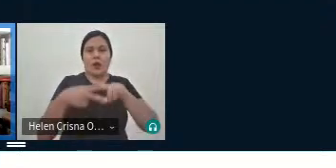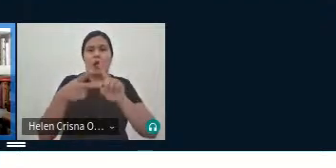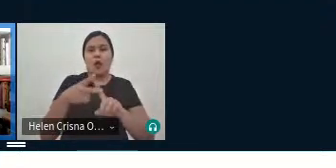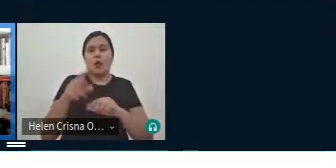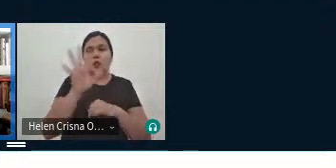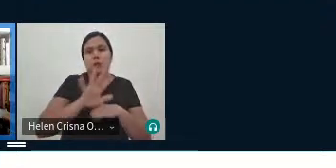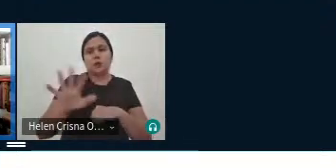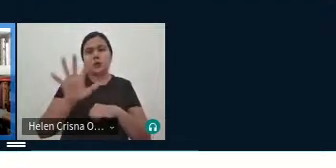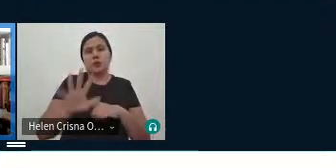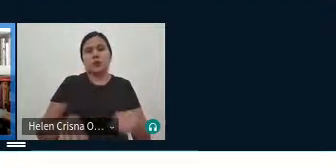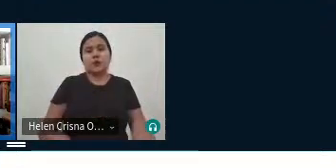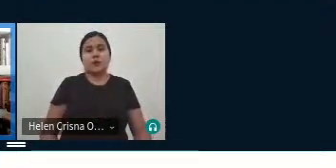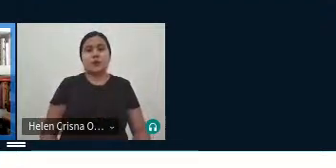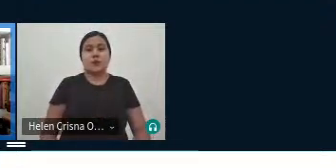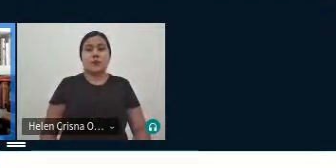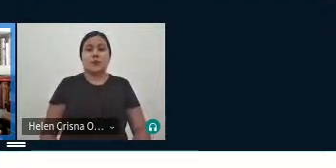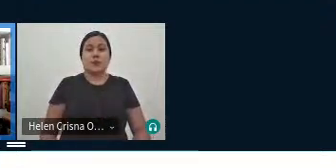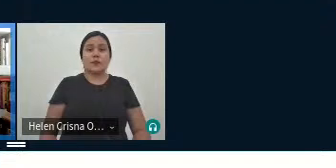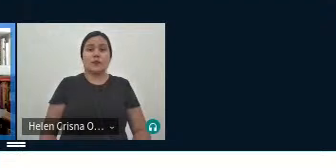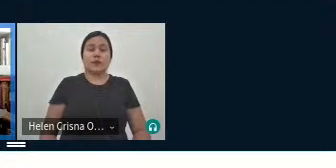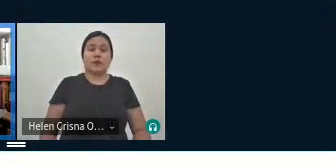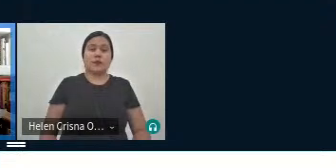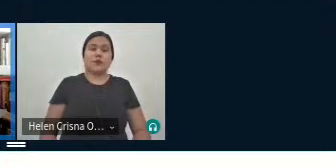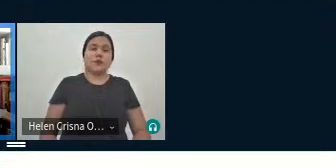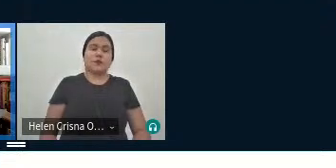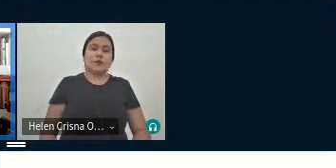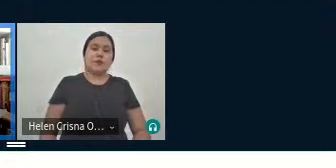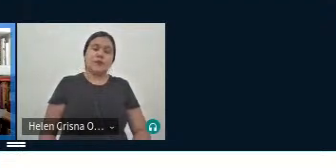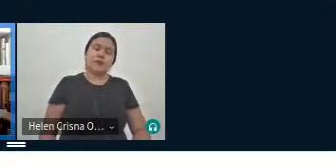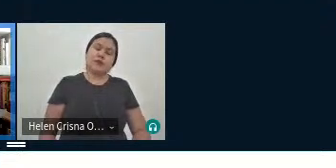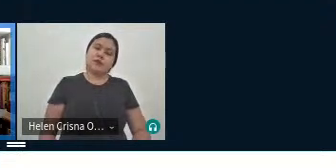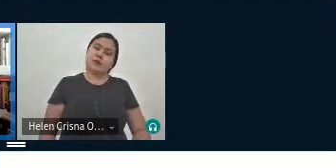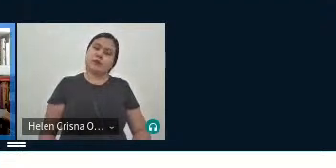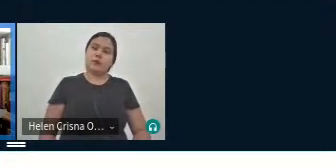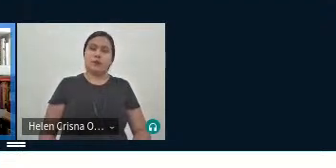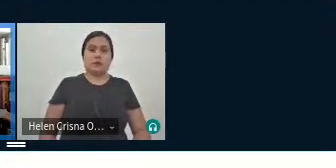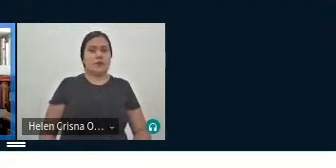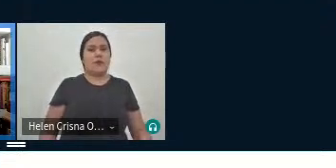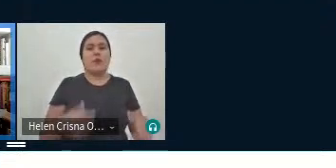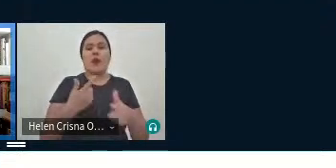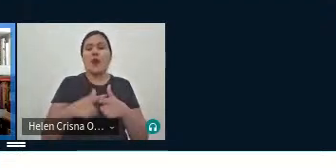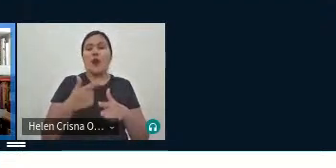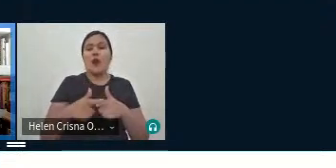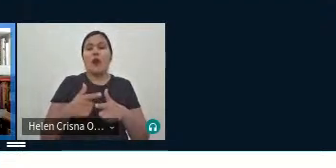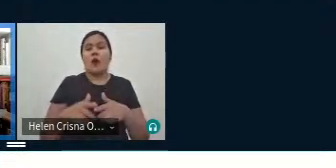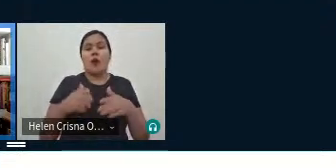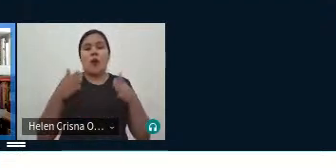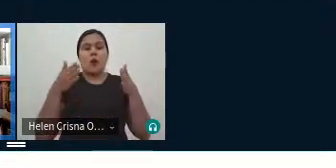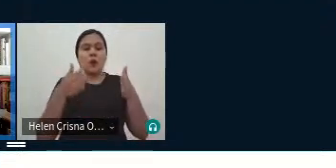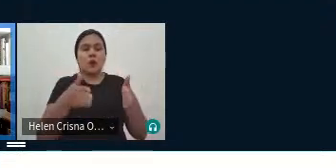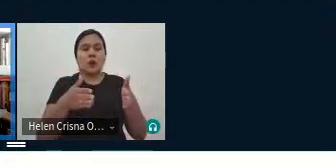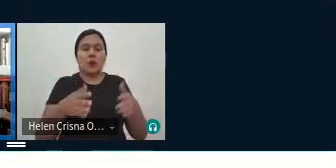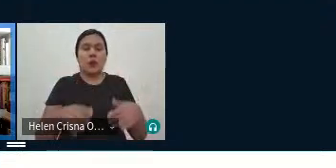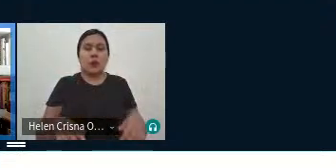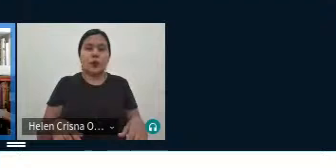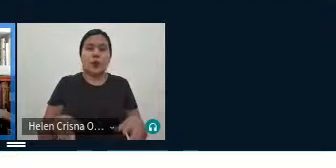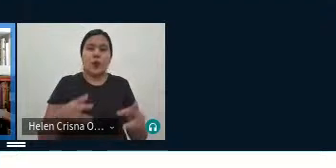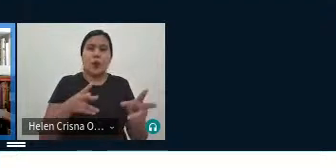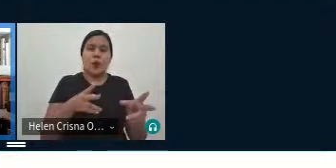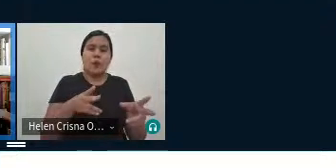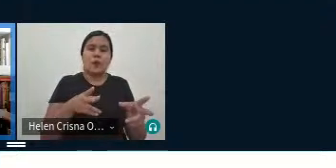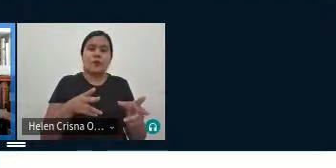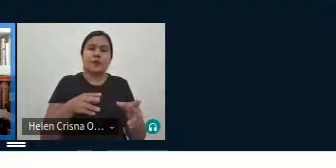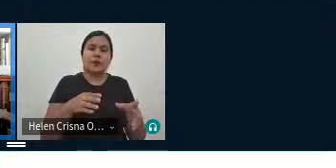então ao darmos atenção a essas problemáticas decorrentes desses aspectos né que eu citei